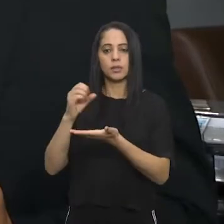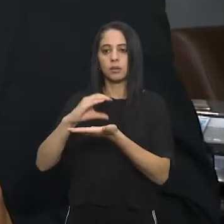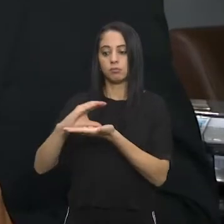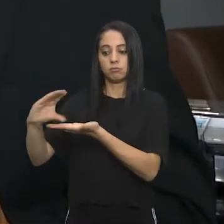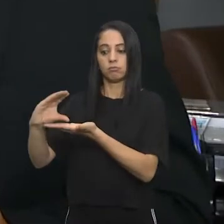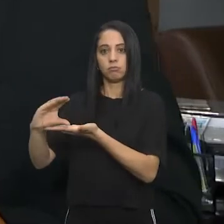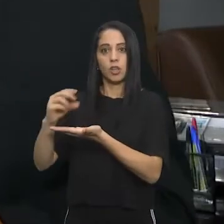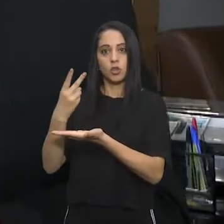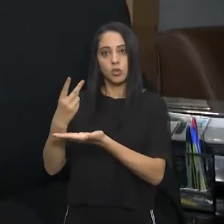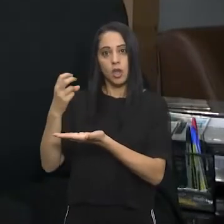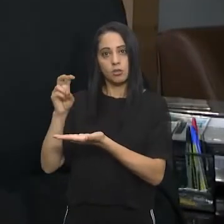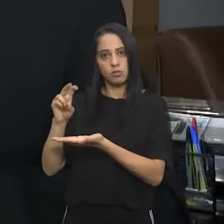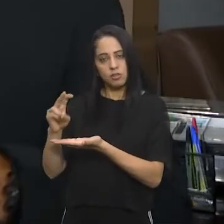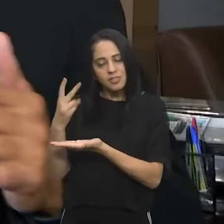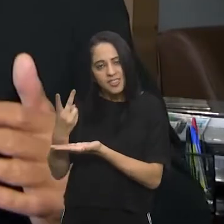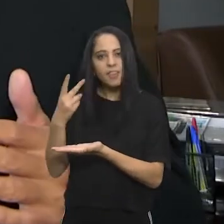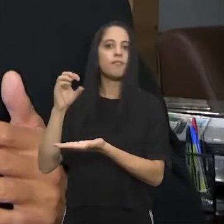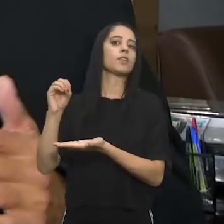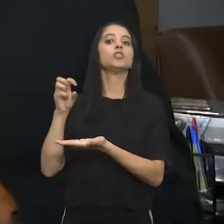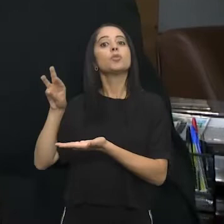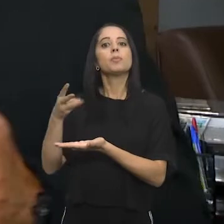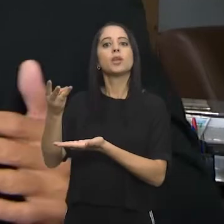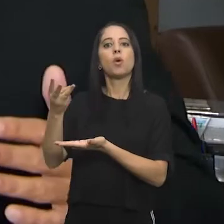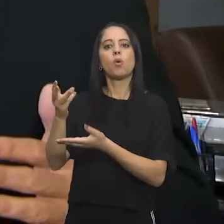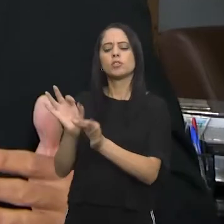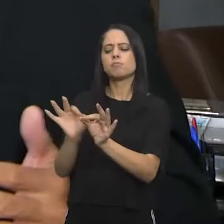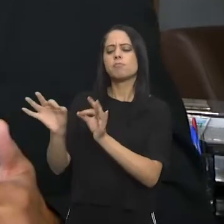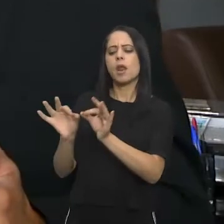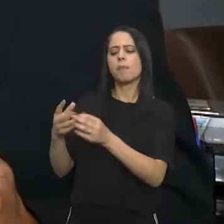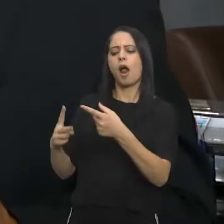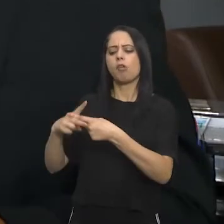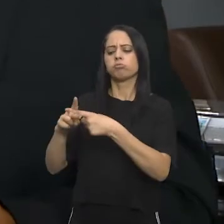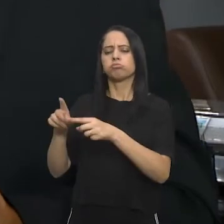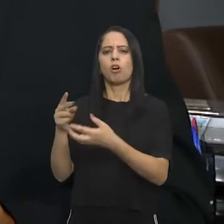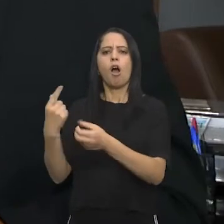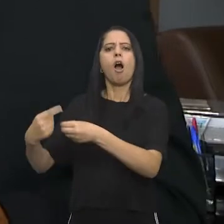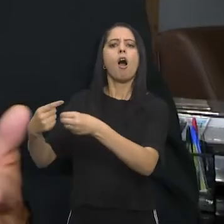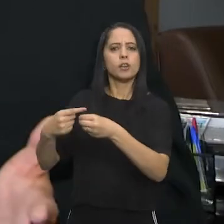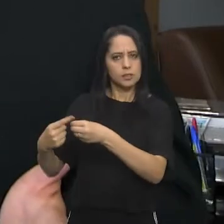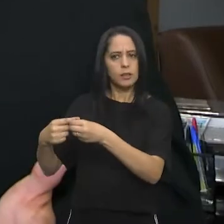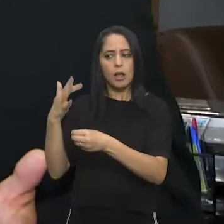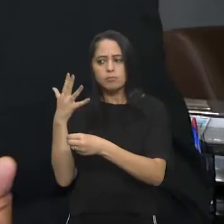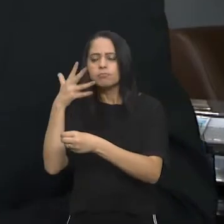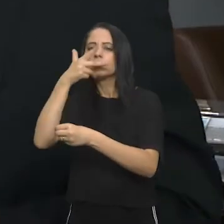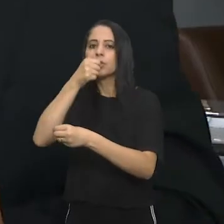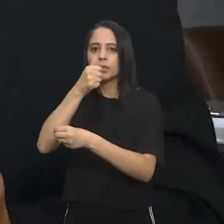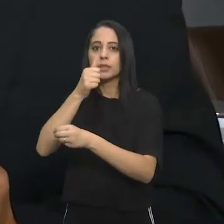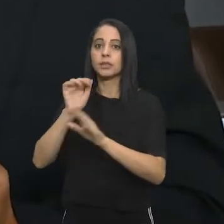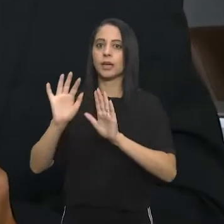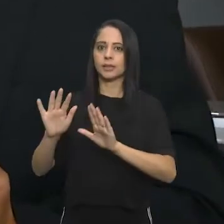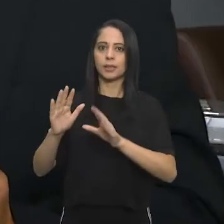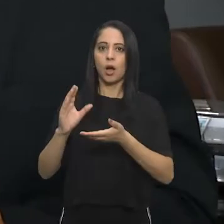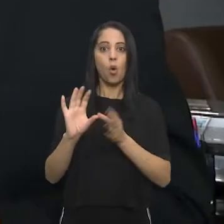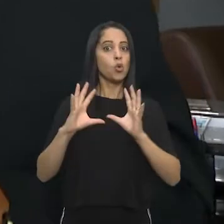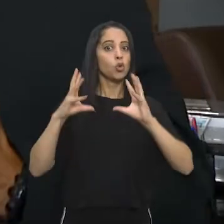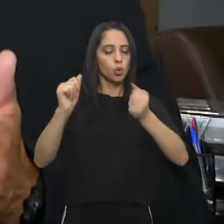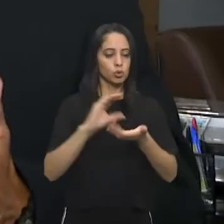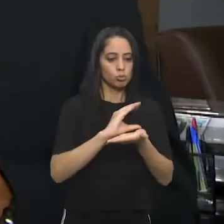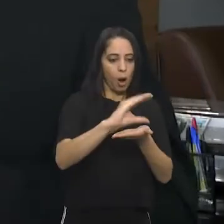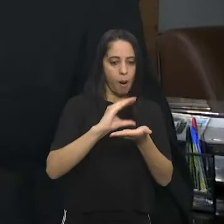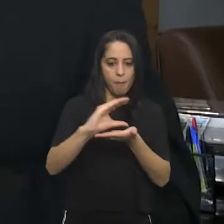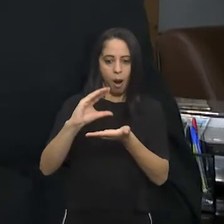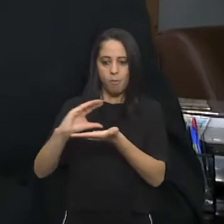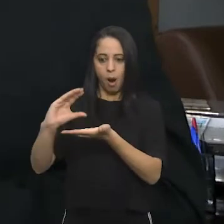milhões previstos na educação 220 milhões na manutenção da cidade Nós somos uma cidade bonita que a gente zela muito por isso